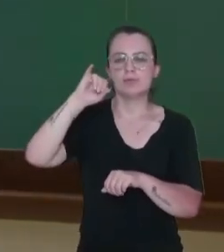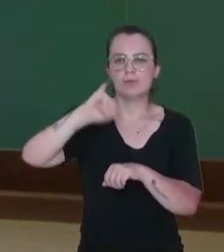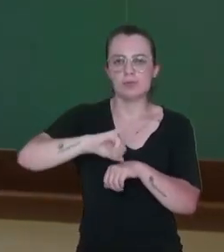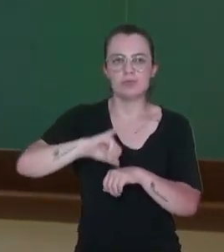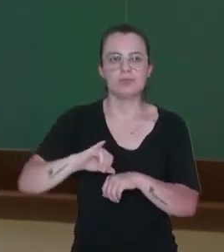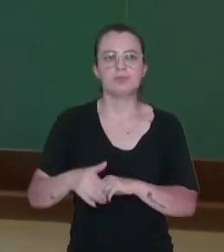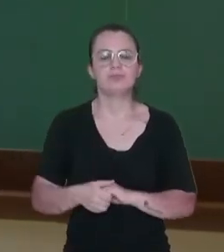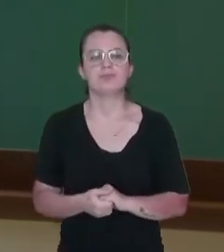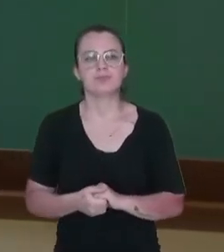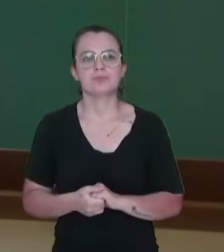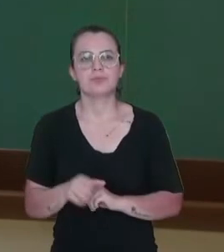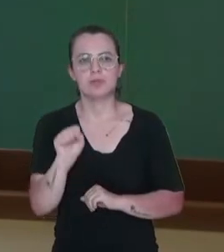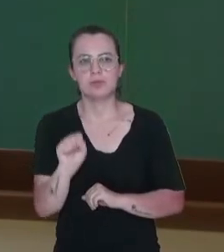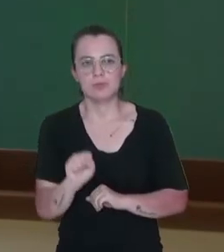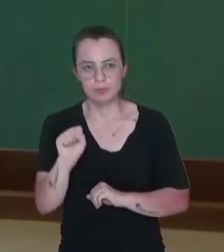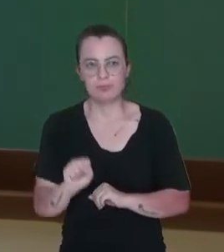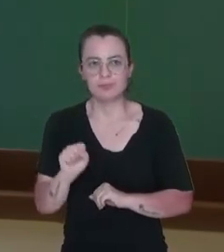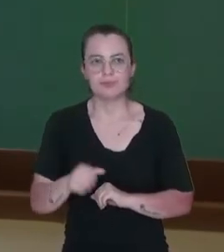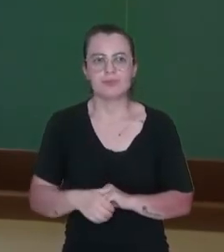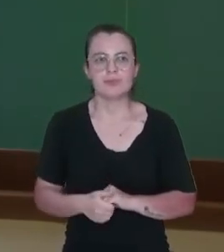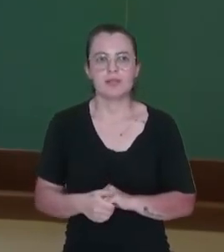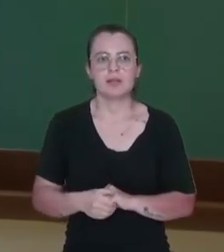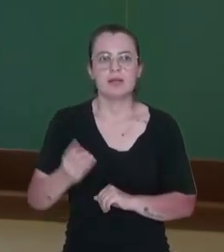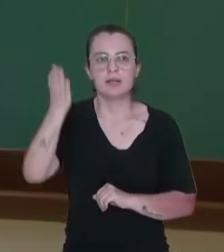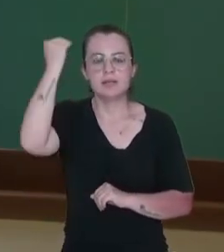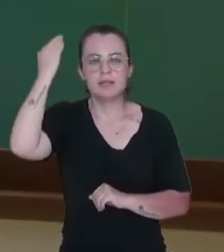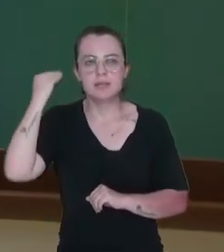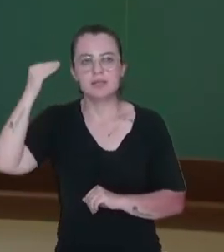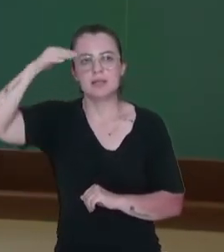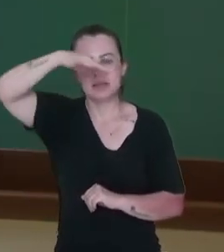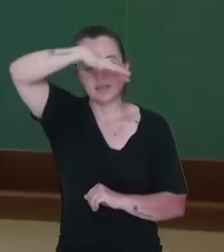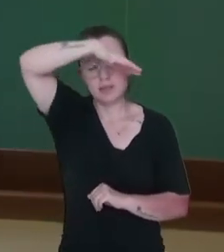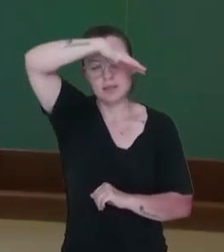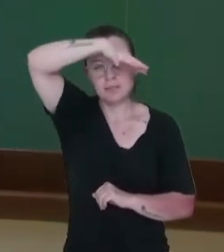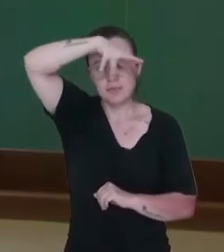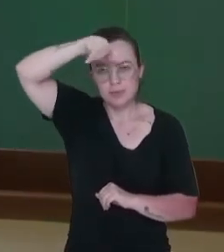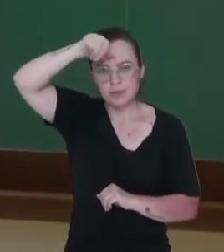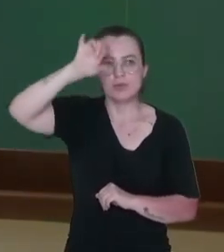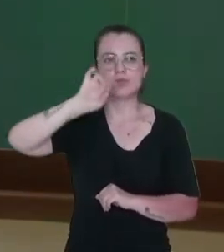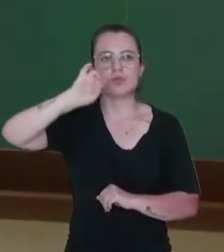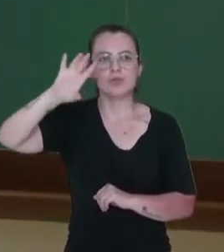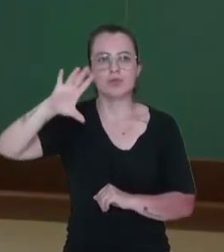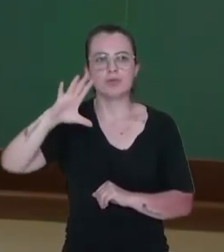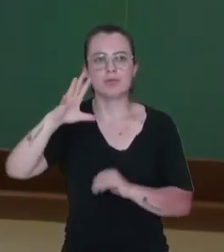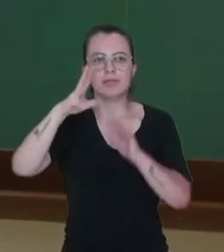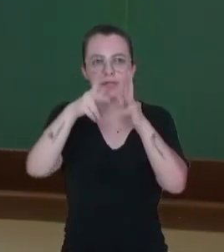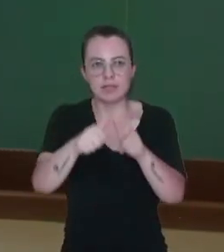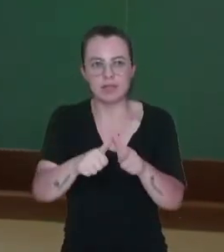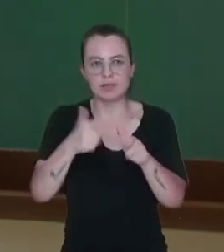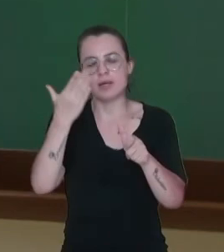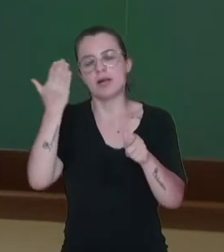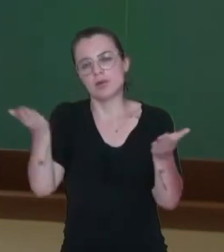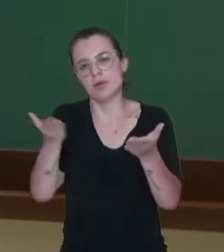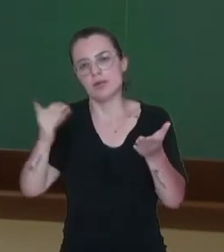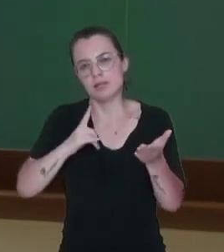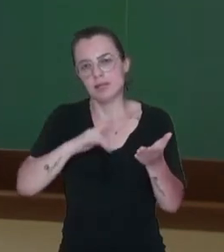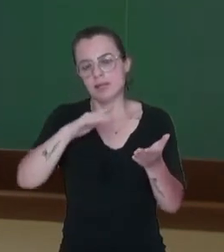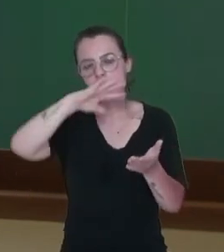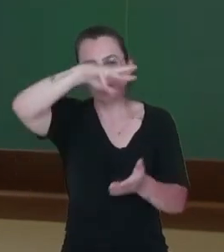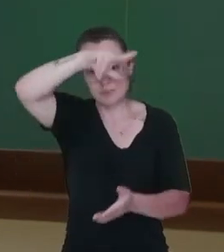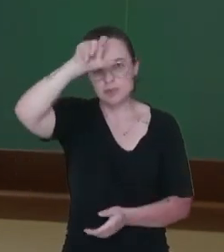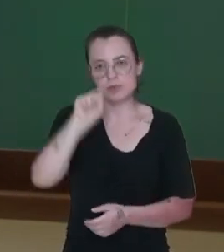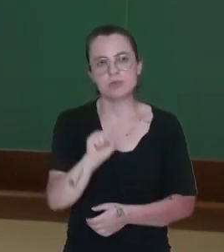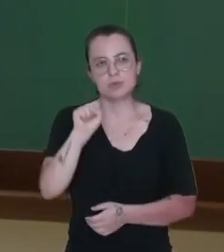caso do Mato Grosso do Sul, aqui era só Mato Grosso. Tocantins também não, que era só Goiás. Então com algumas diferenças